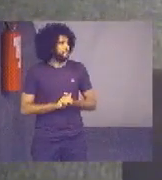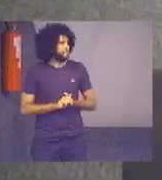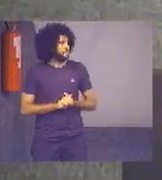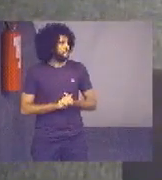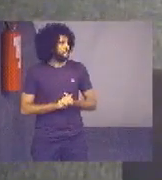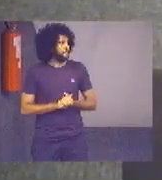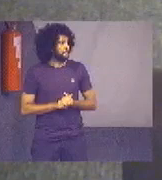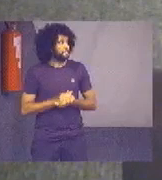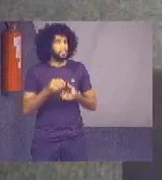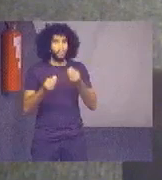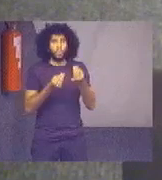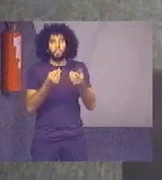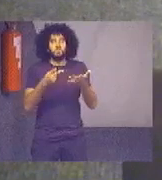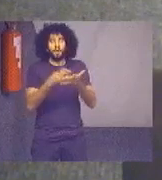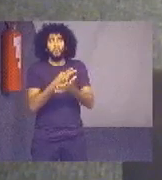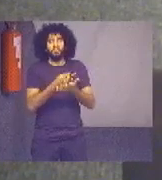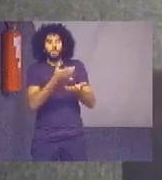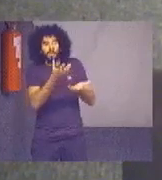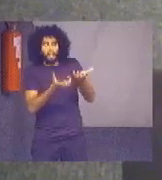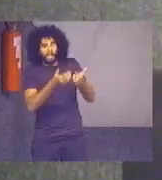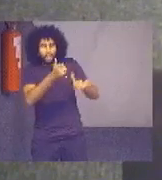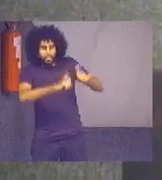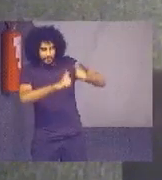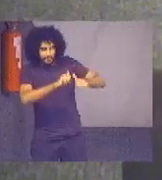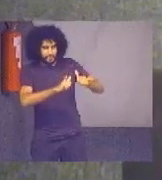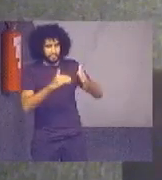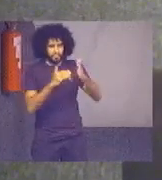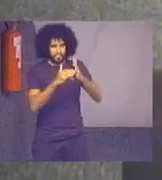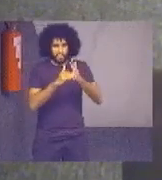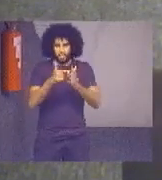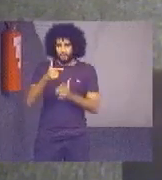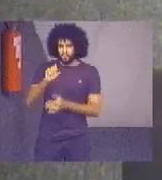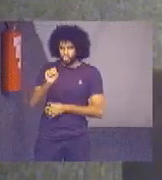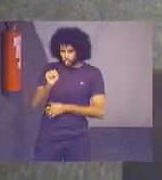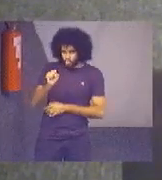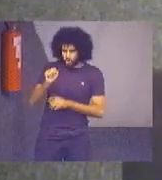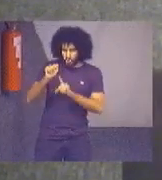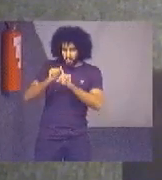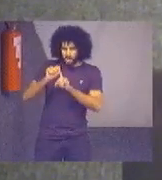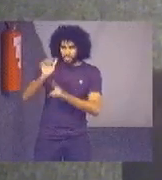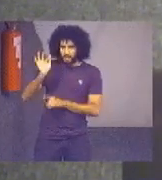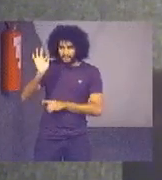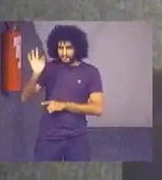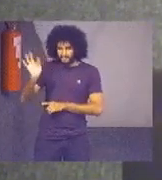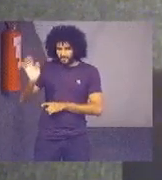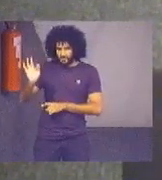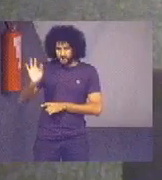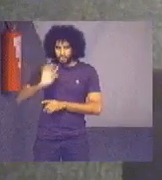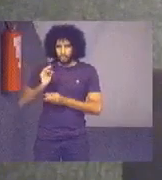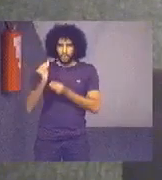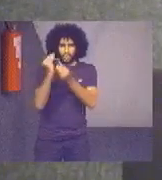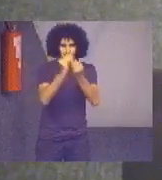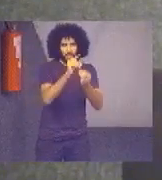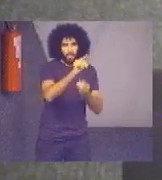como que é feito o balanço. Até o dia 28 de fevereiro, os tribunais mandam os dados para o CNJ. E os dados mensais